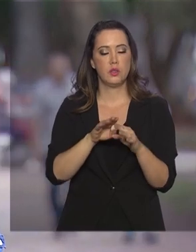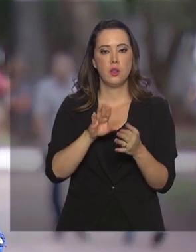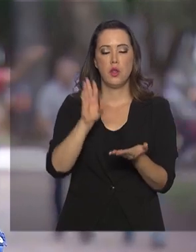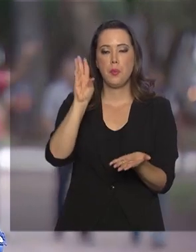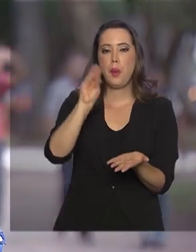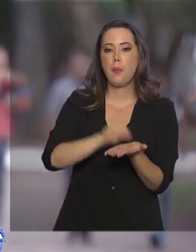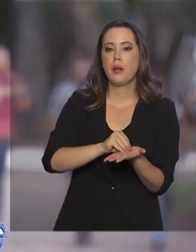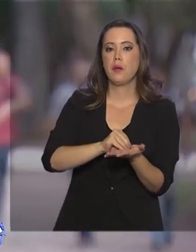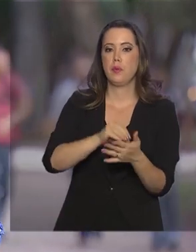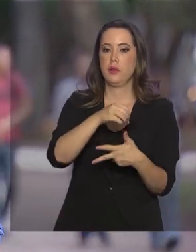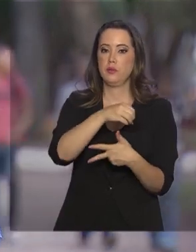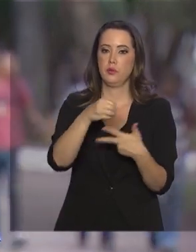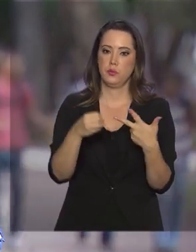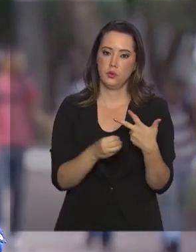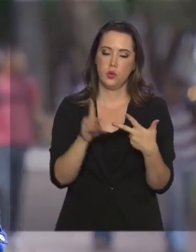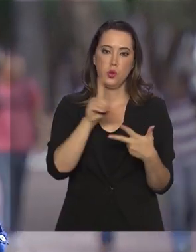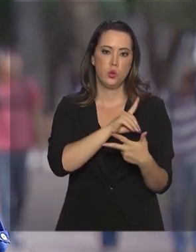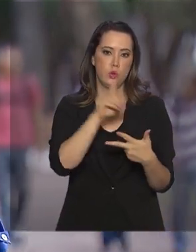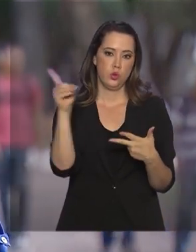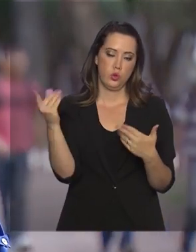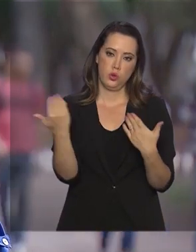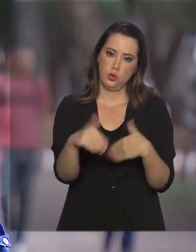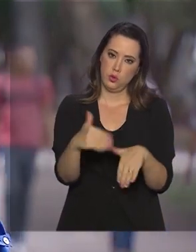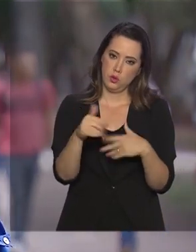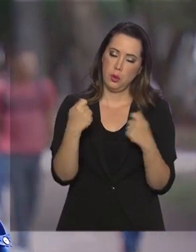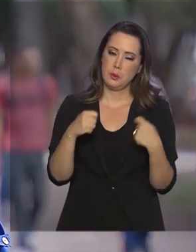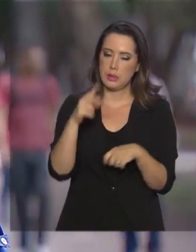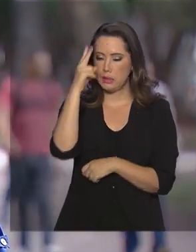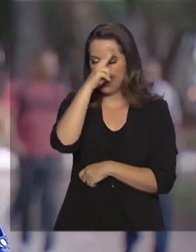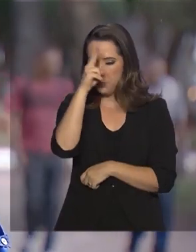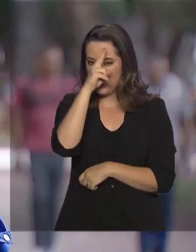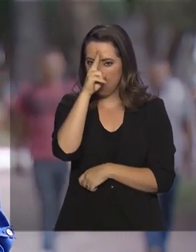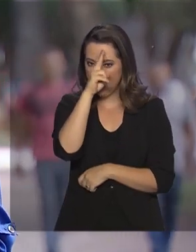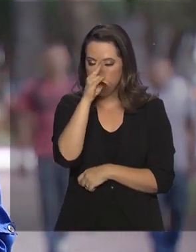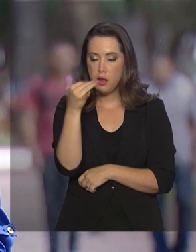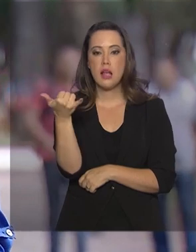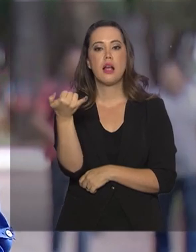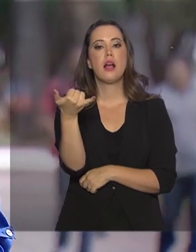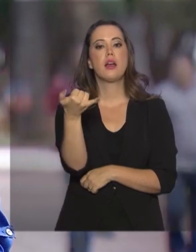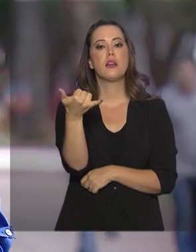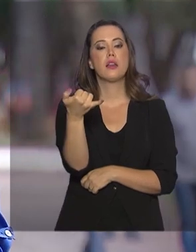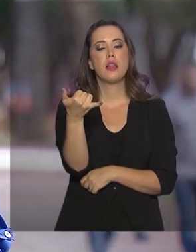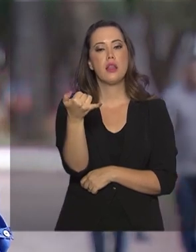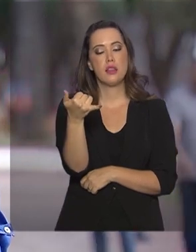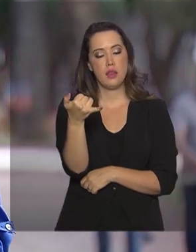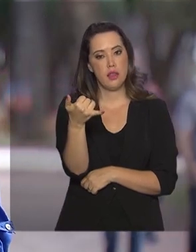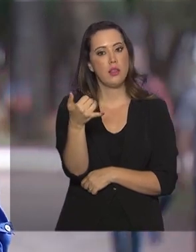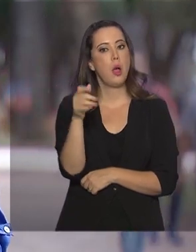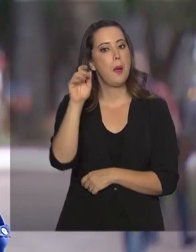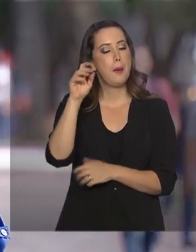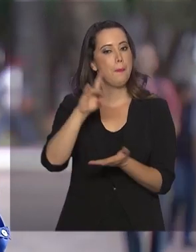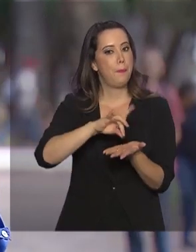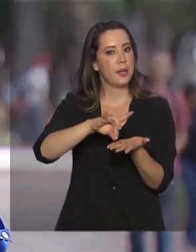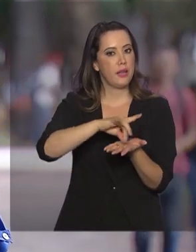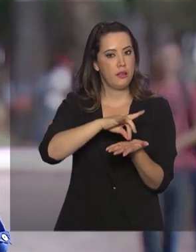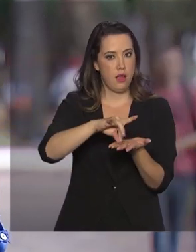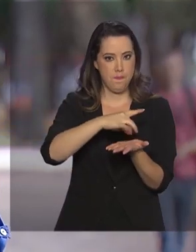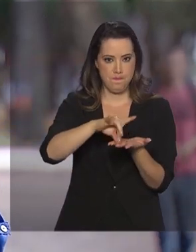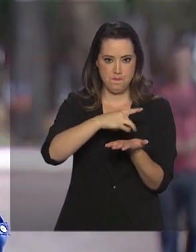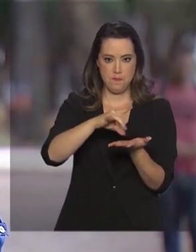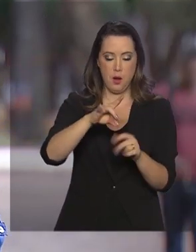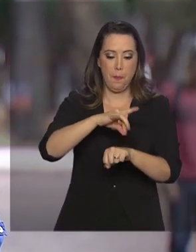do Enem. E no dia da prova, tem que lembrar de levar a caneta esferográfica preta e também um